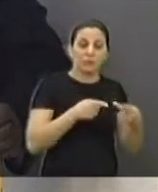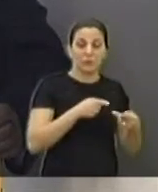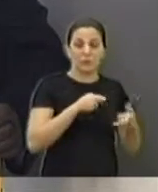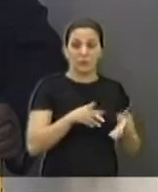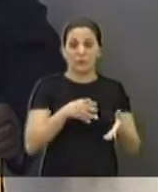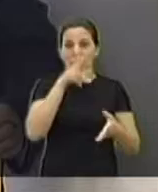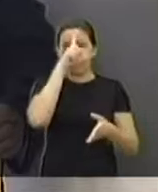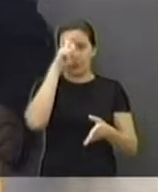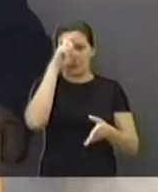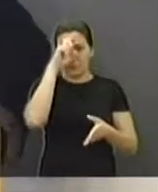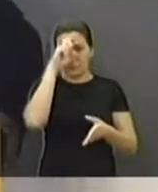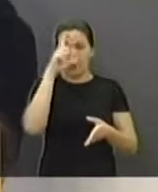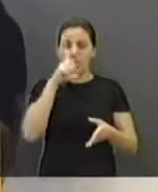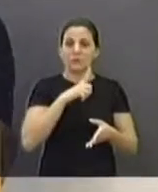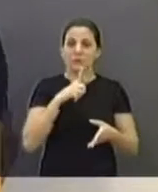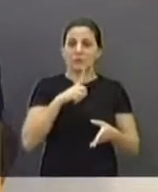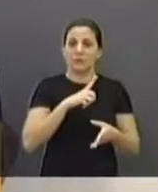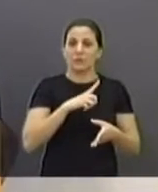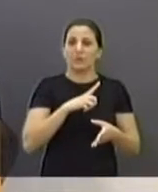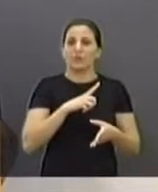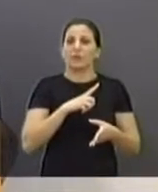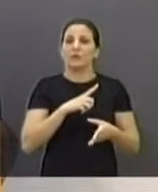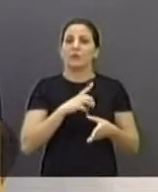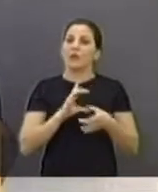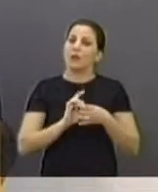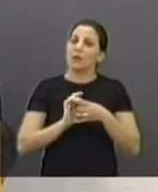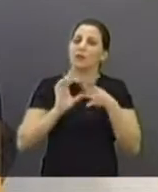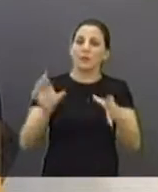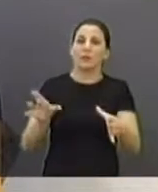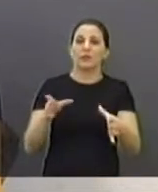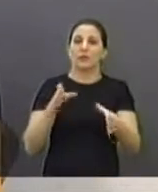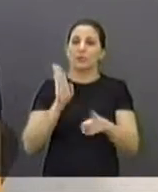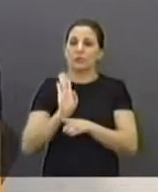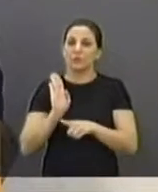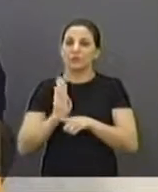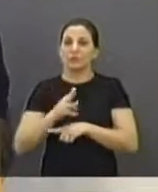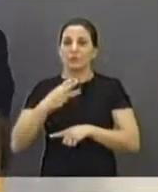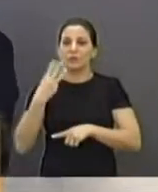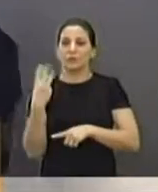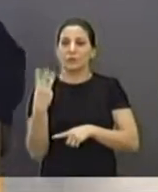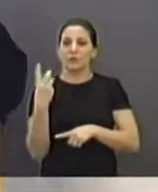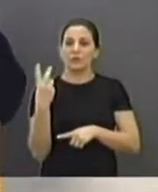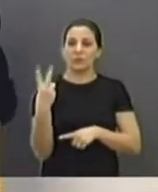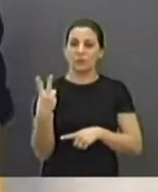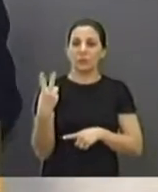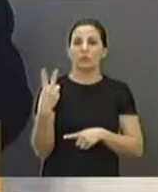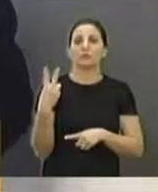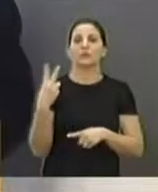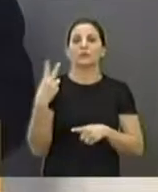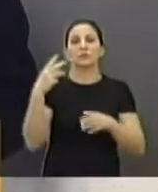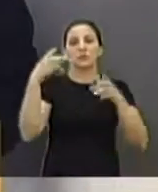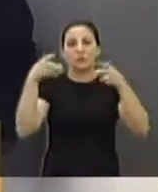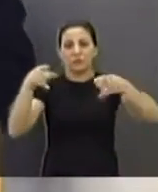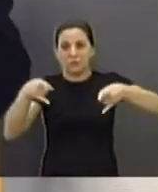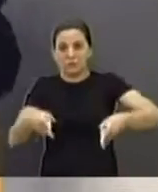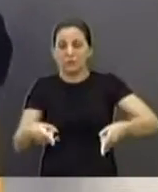Beneficência Portuguesa volta a tomar a filantropia para que consiga atender 32 leitos a mais no nosso município.